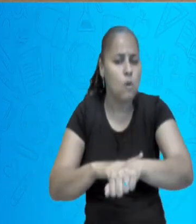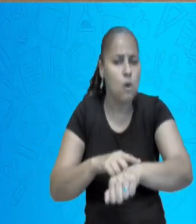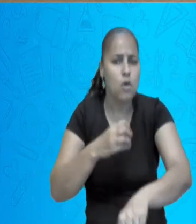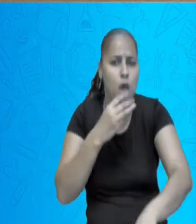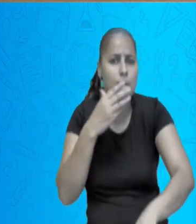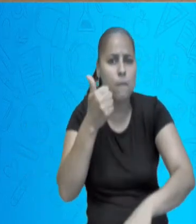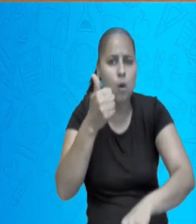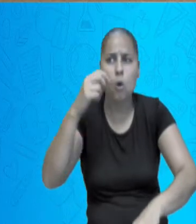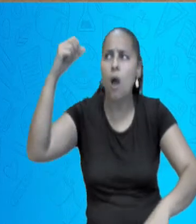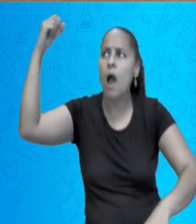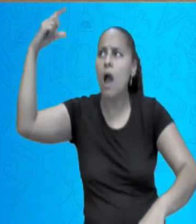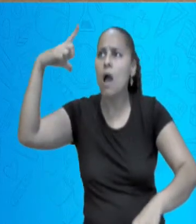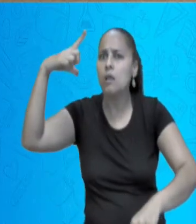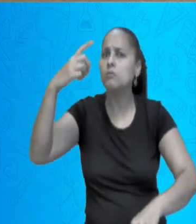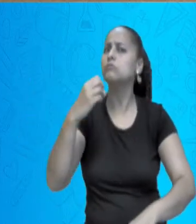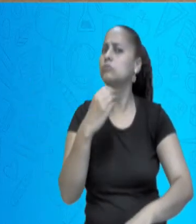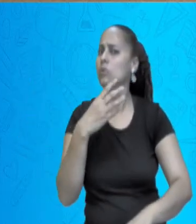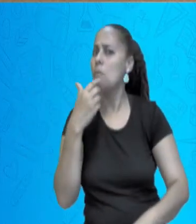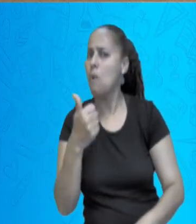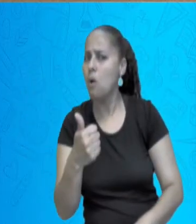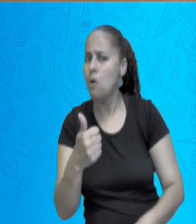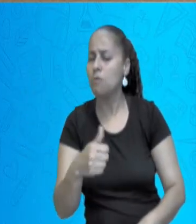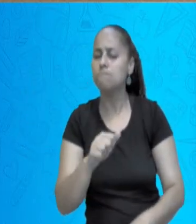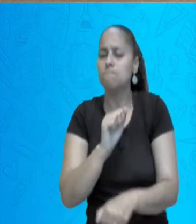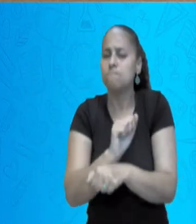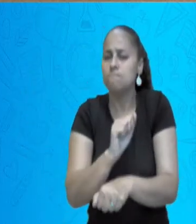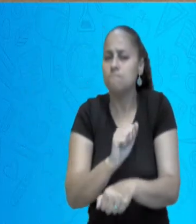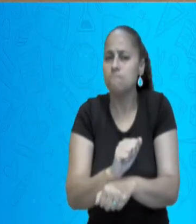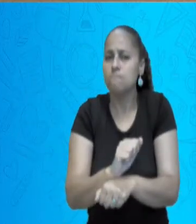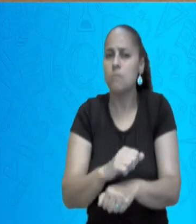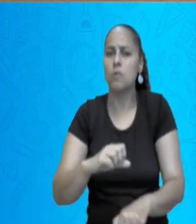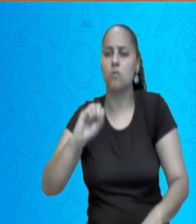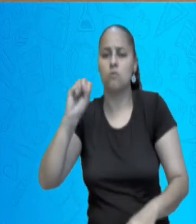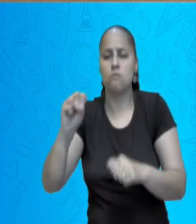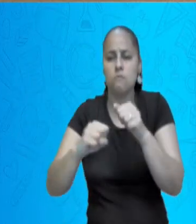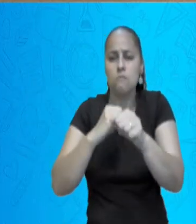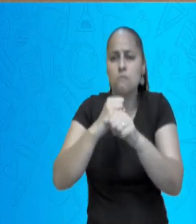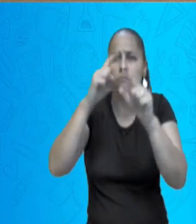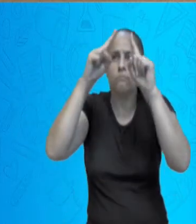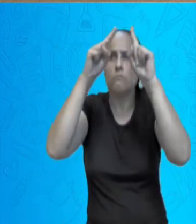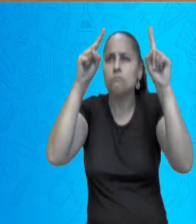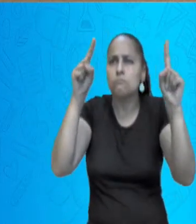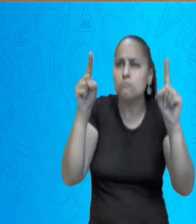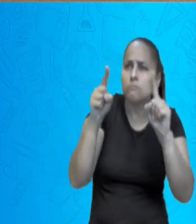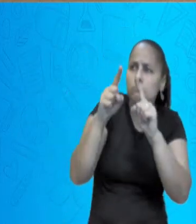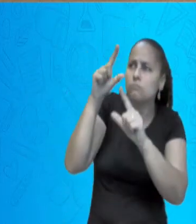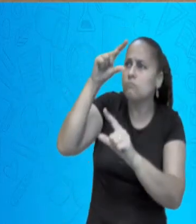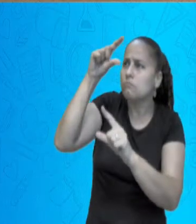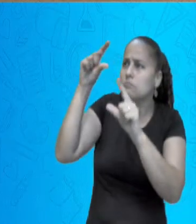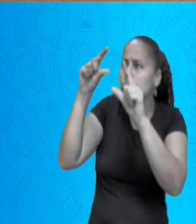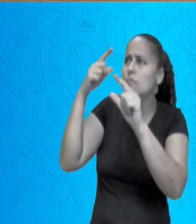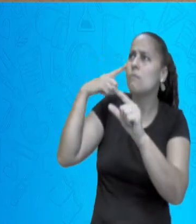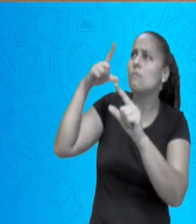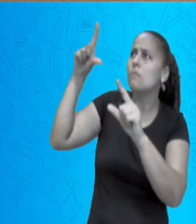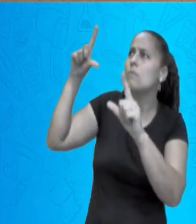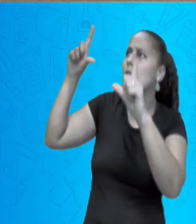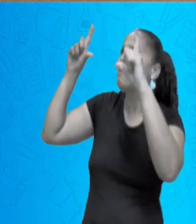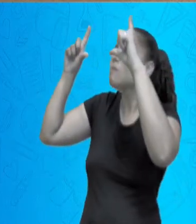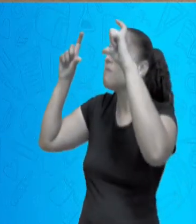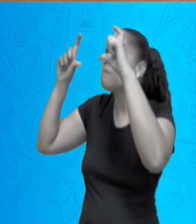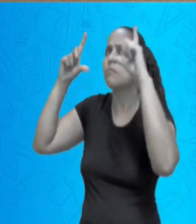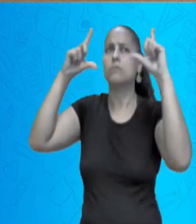esperou a luz certa e ele esperou o ângulo certo. Como nós vemos aqui, são